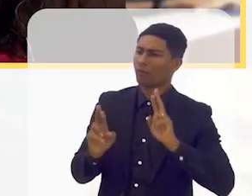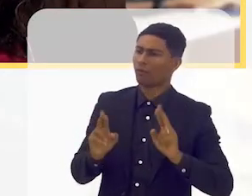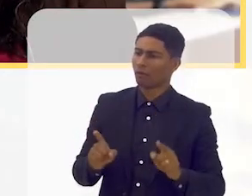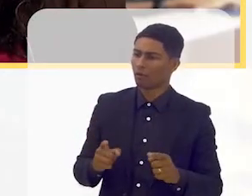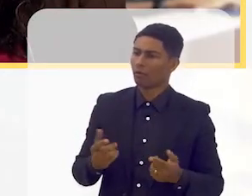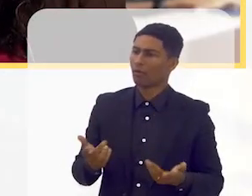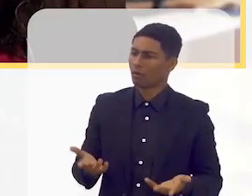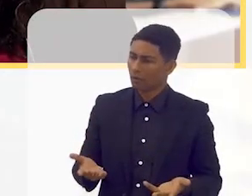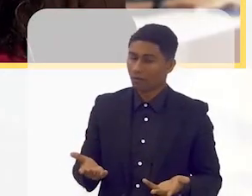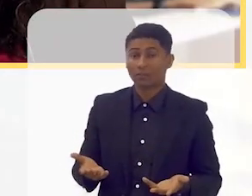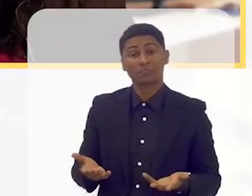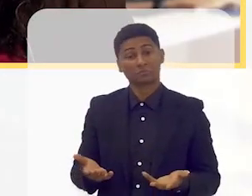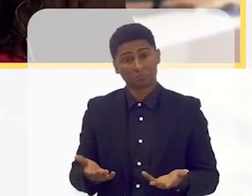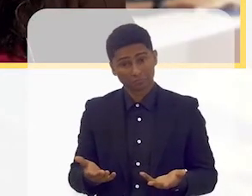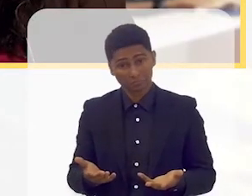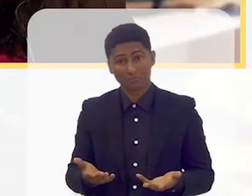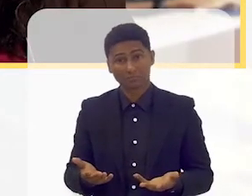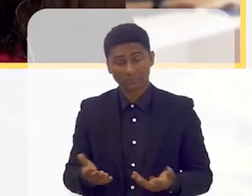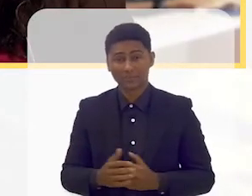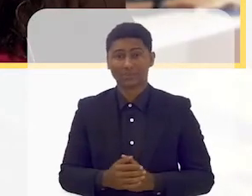Vai conseguir tentar